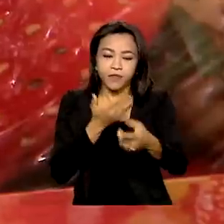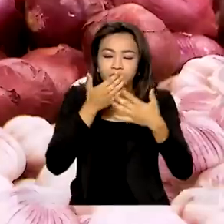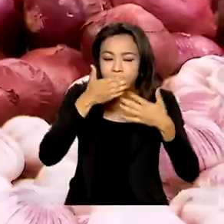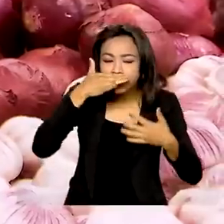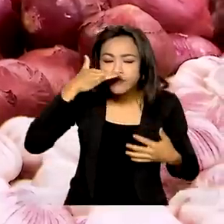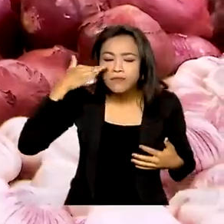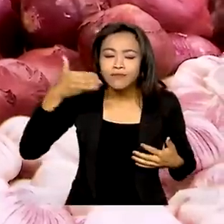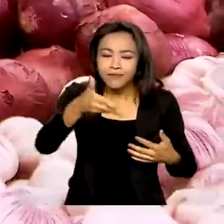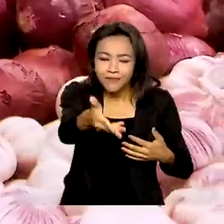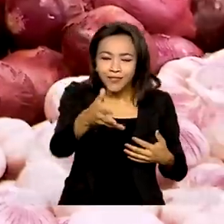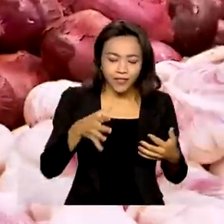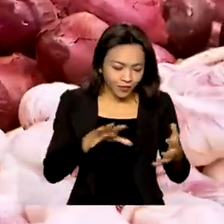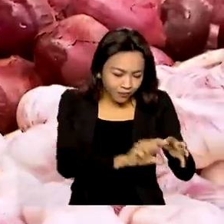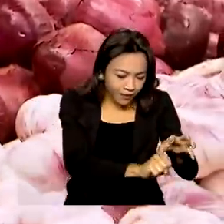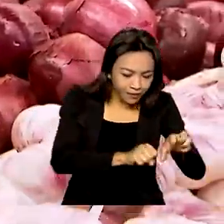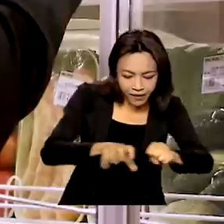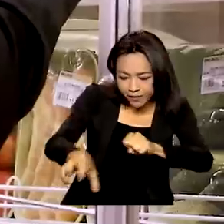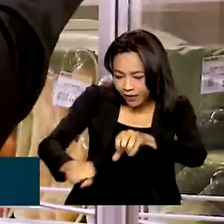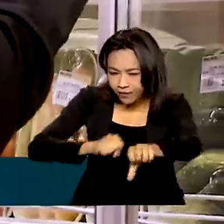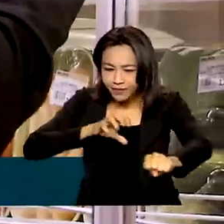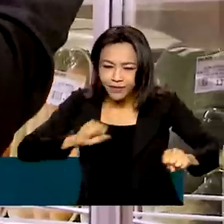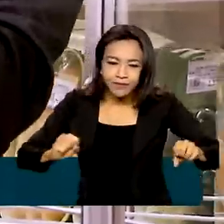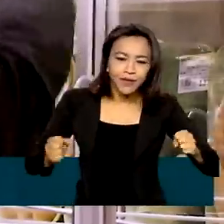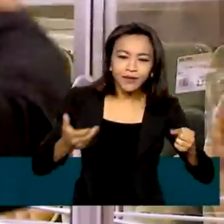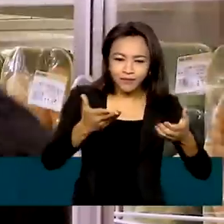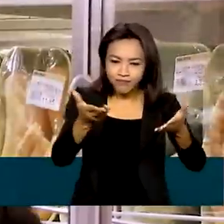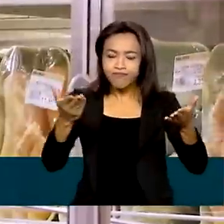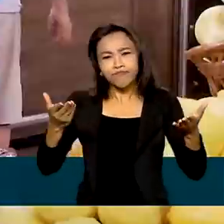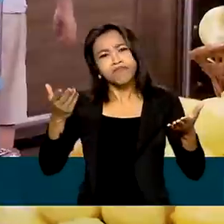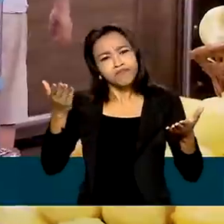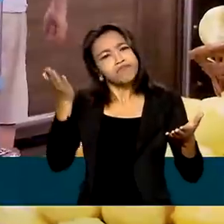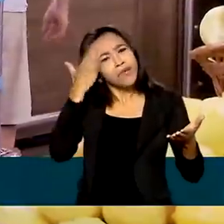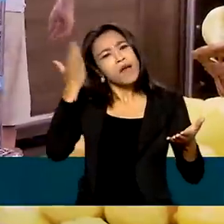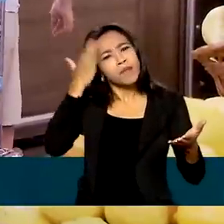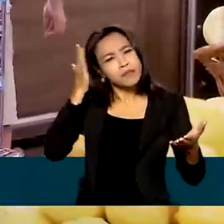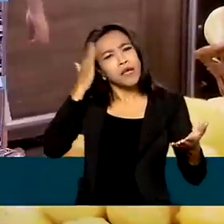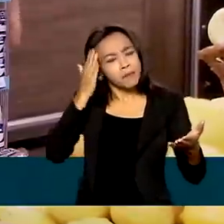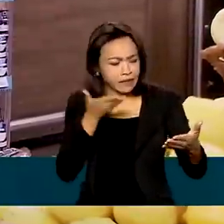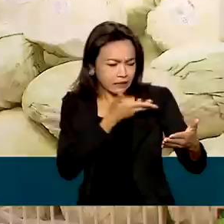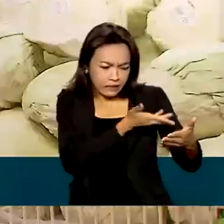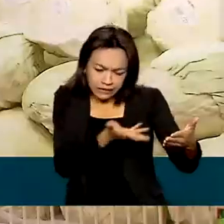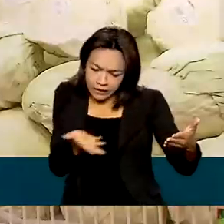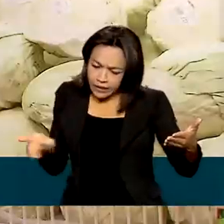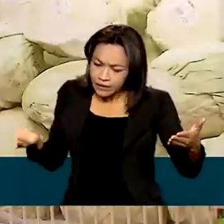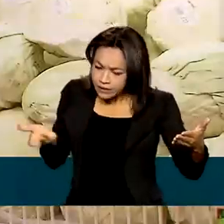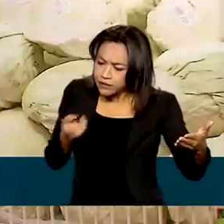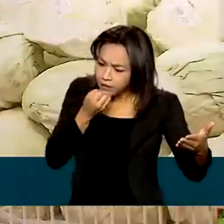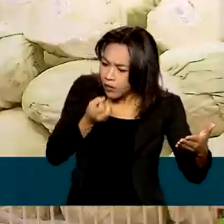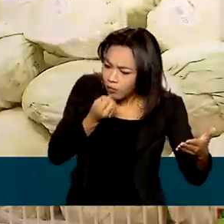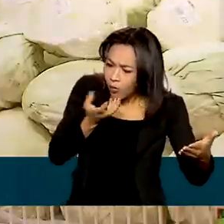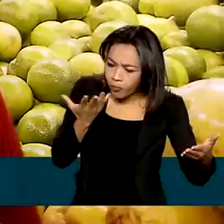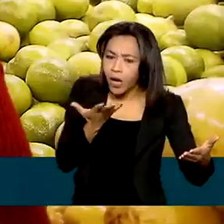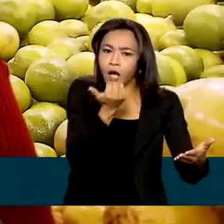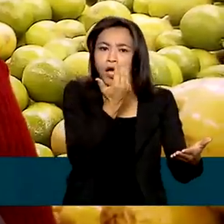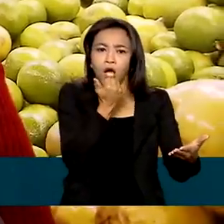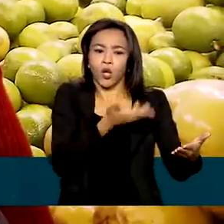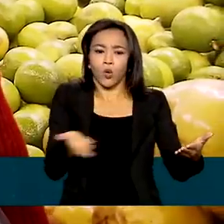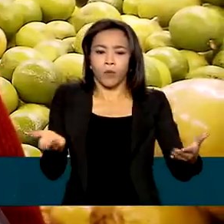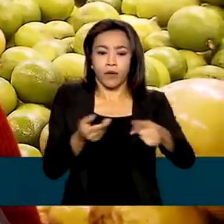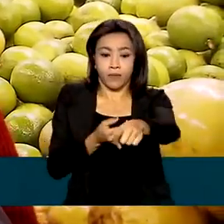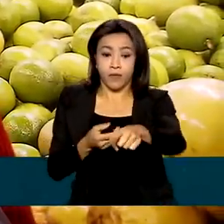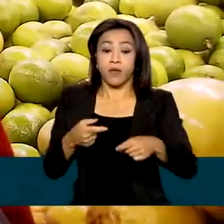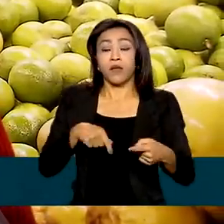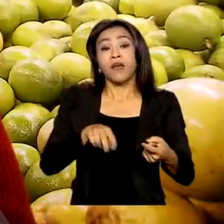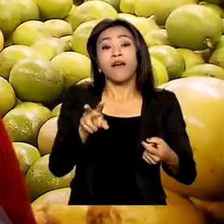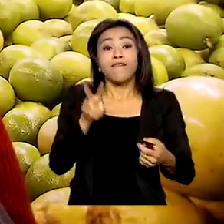cheiro, toque. Olhando assim, a gente consegue saber se os vegetais estão bons para o consumo. Geralmente, os